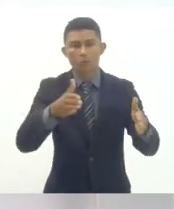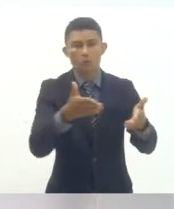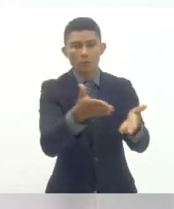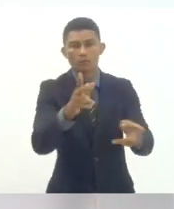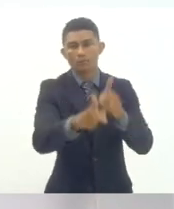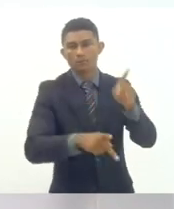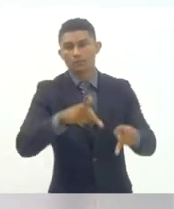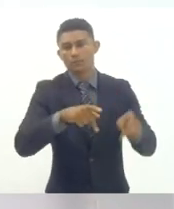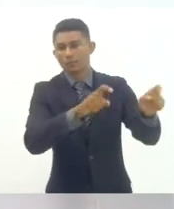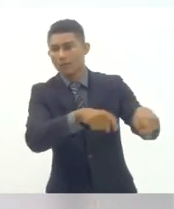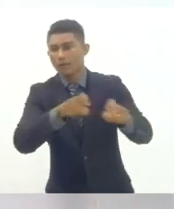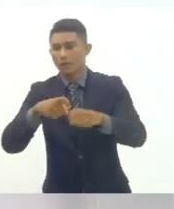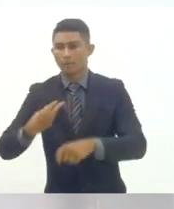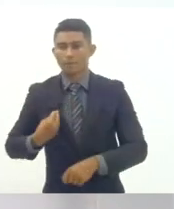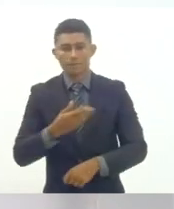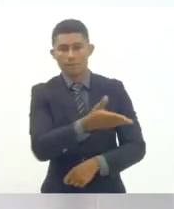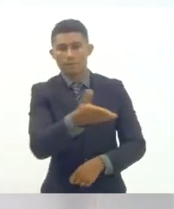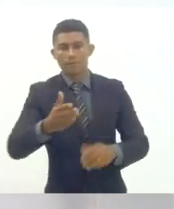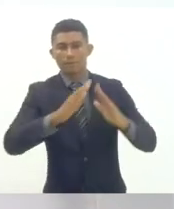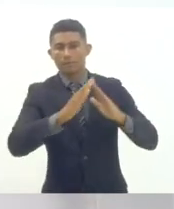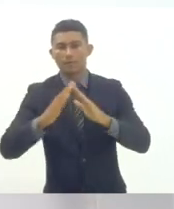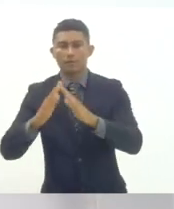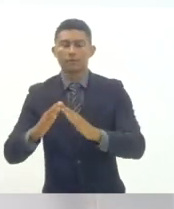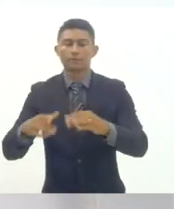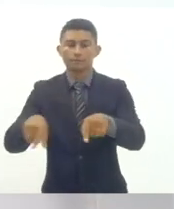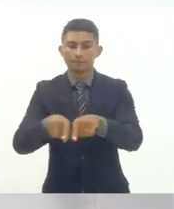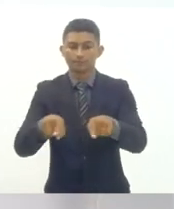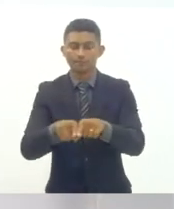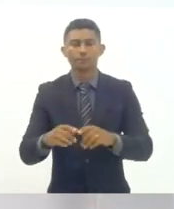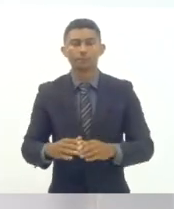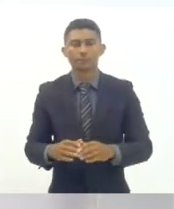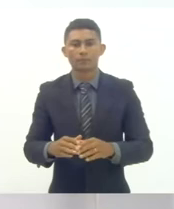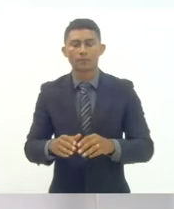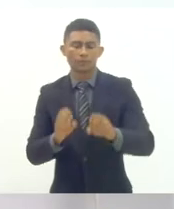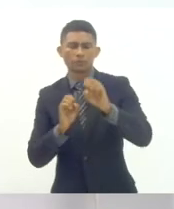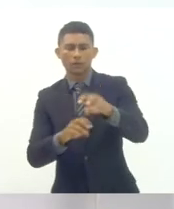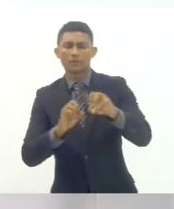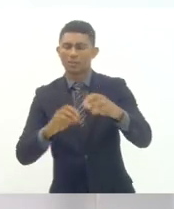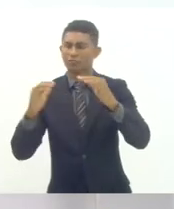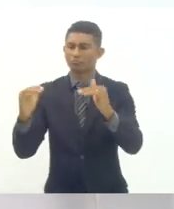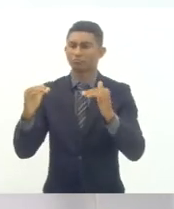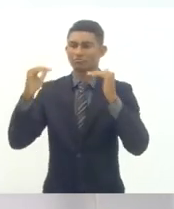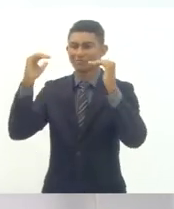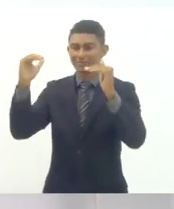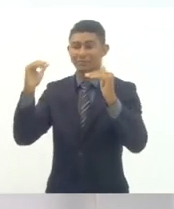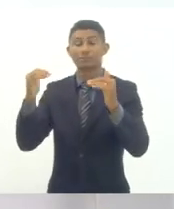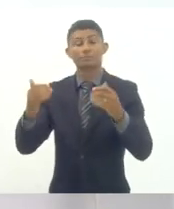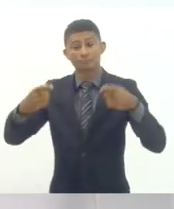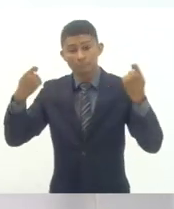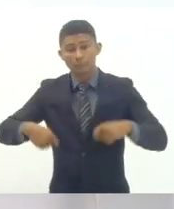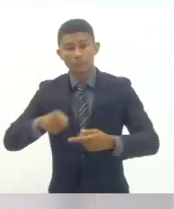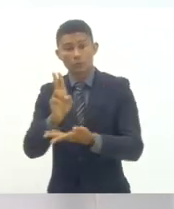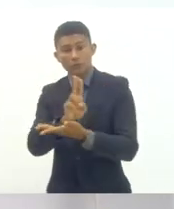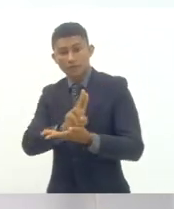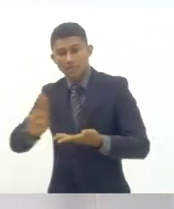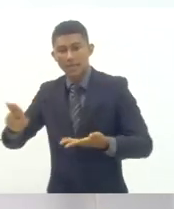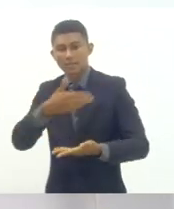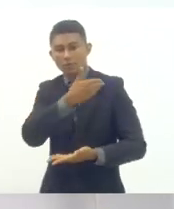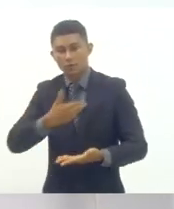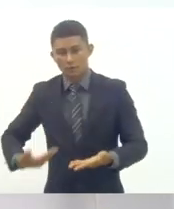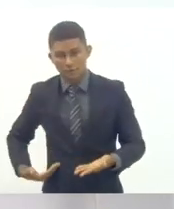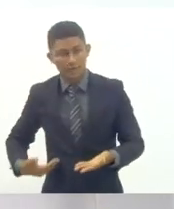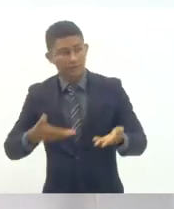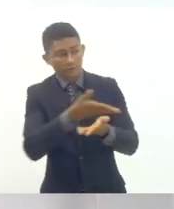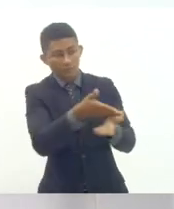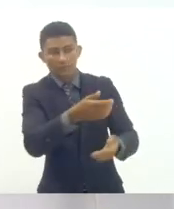estado do Rio de Janeiro educação superior ampliação nas universidades públicas para os estudantes do campo